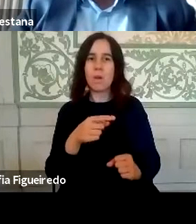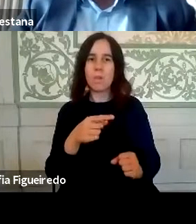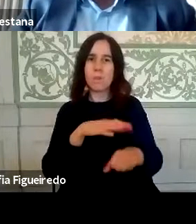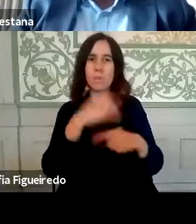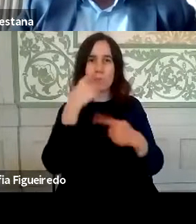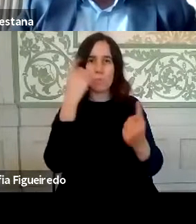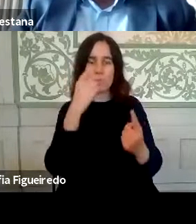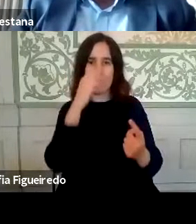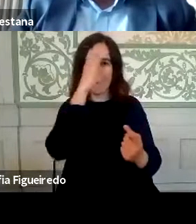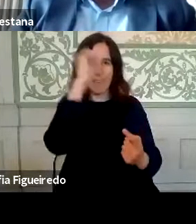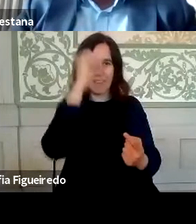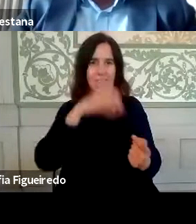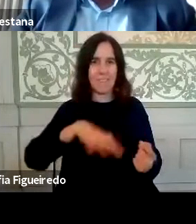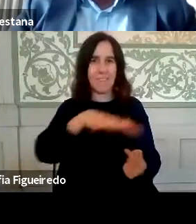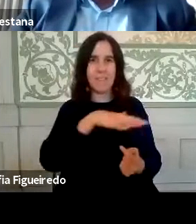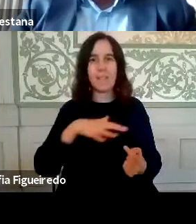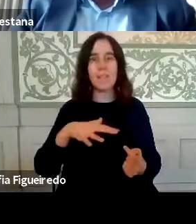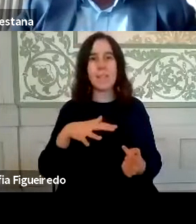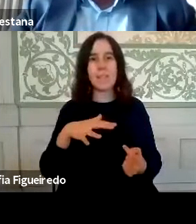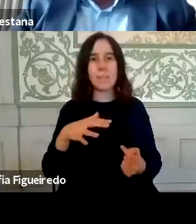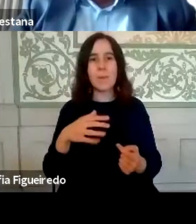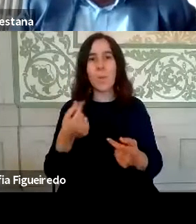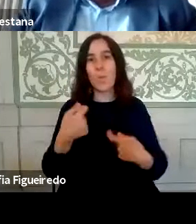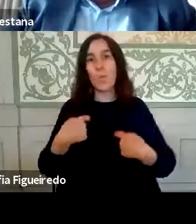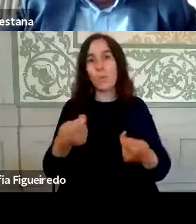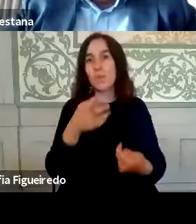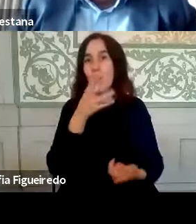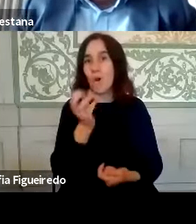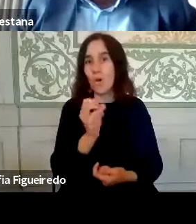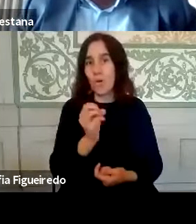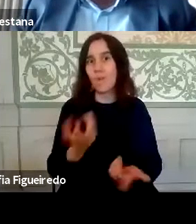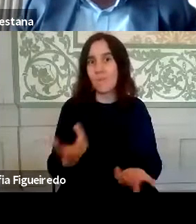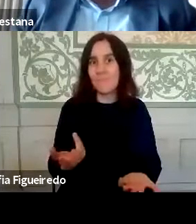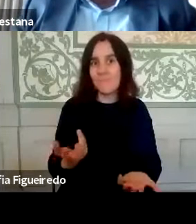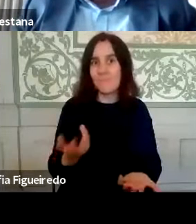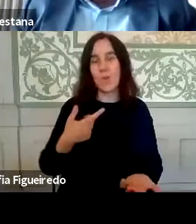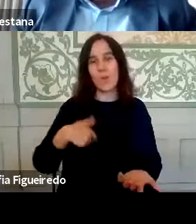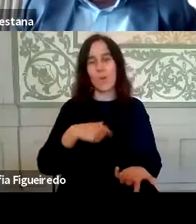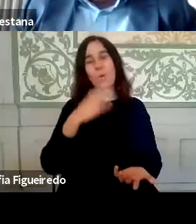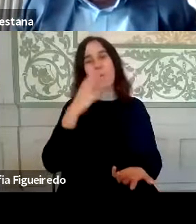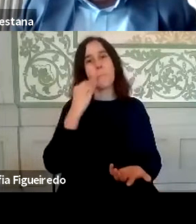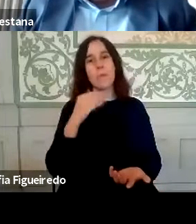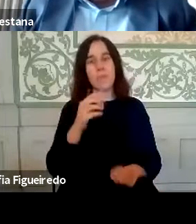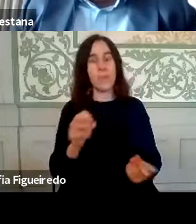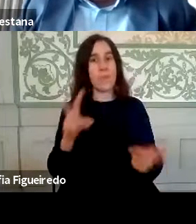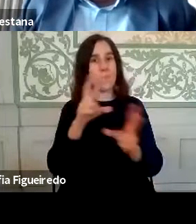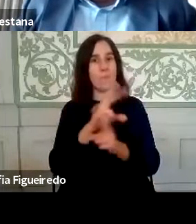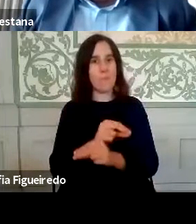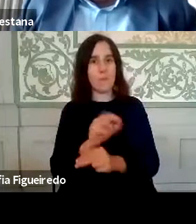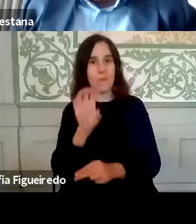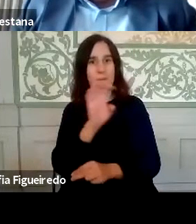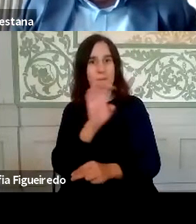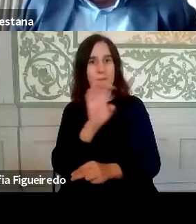pública, também não houve aqui nenhuma referência a custos, não é? Portanto, nós temos estado, eu acho que isto vai ser uma nova forma de